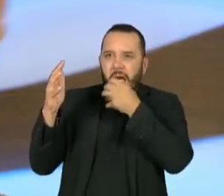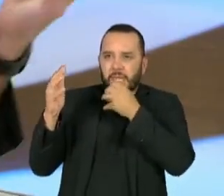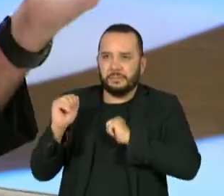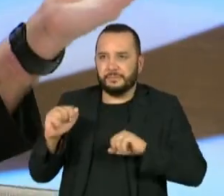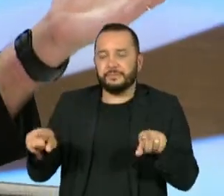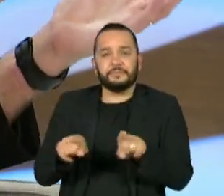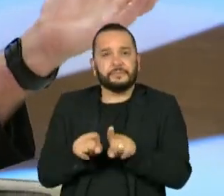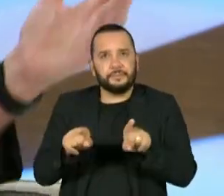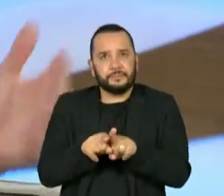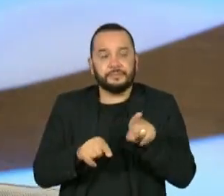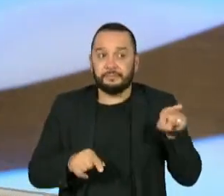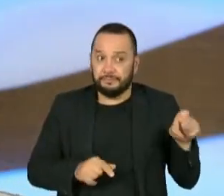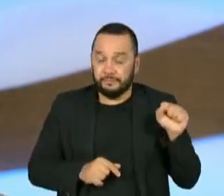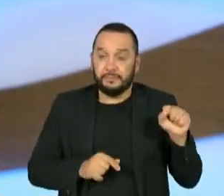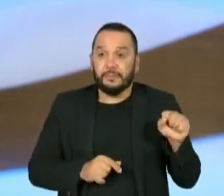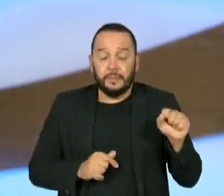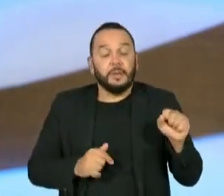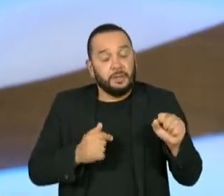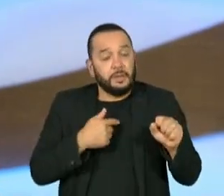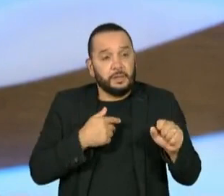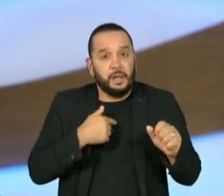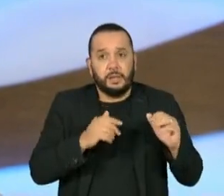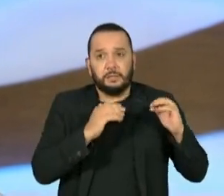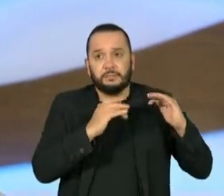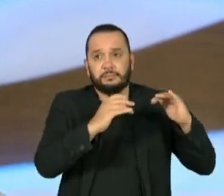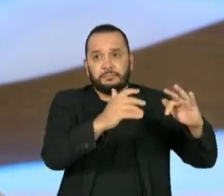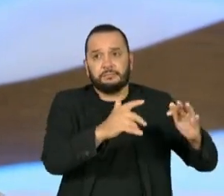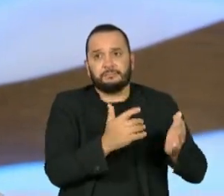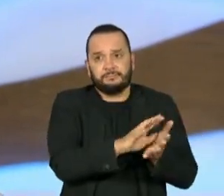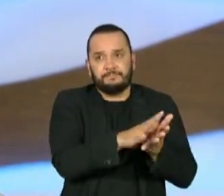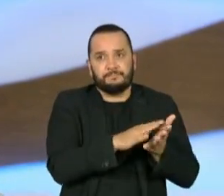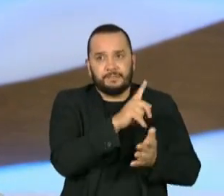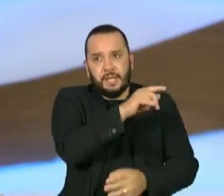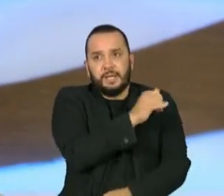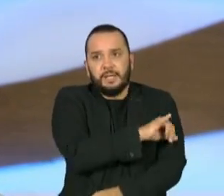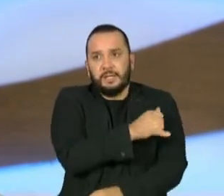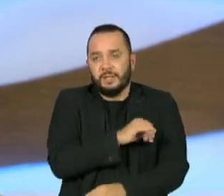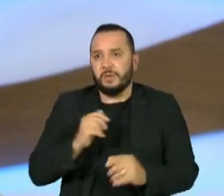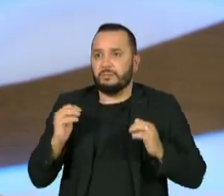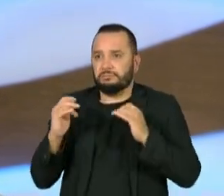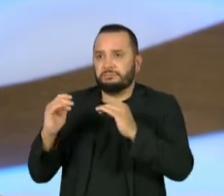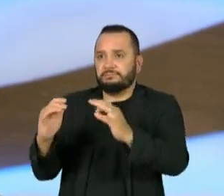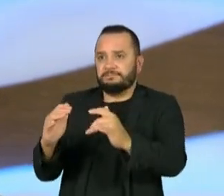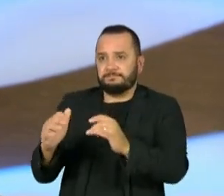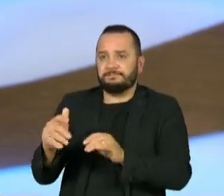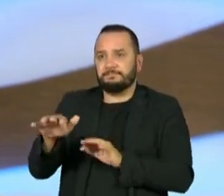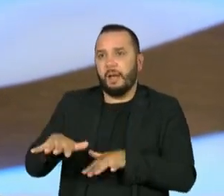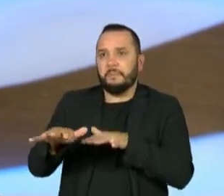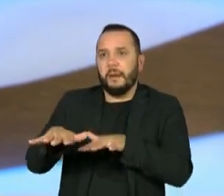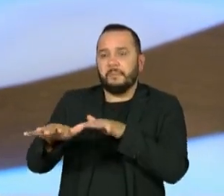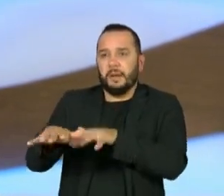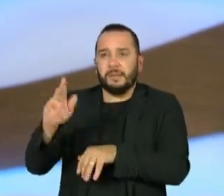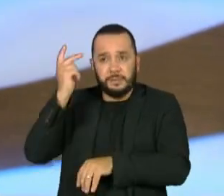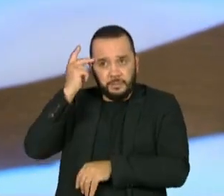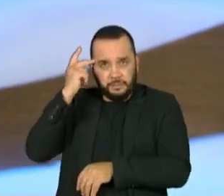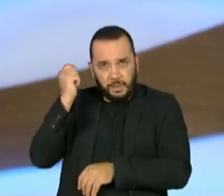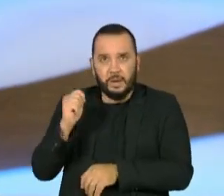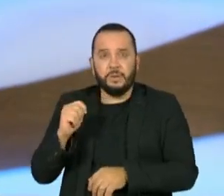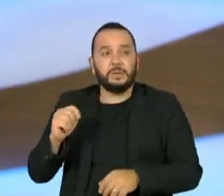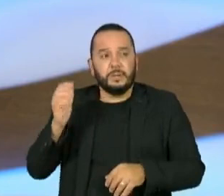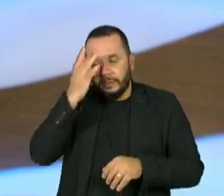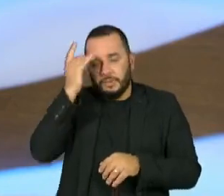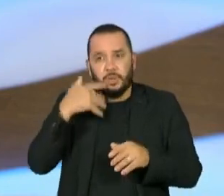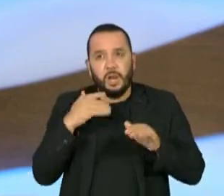como é aqui o do Anhembi, aqui em São Paulo, ele é um carnaval que chama muita atenção. E aquela